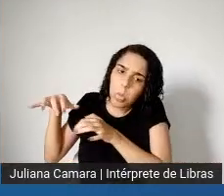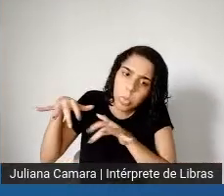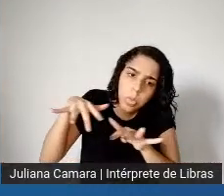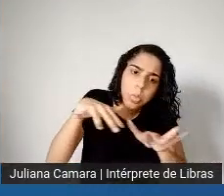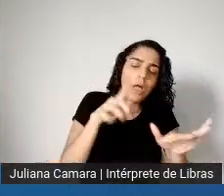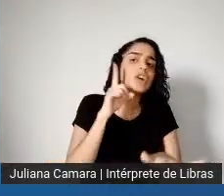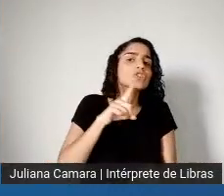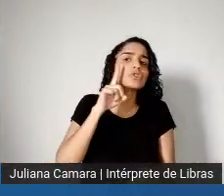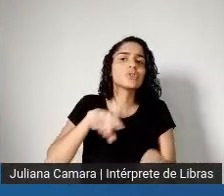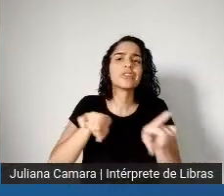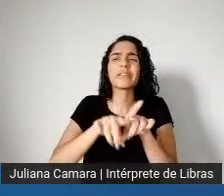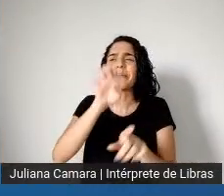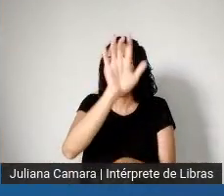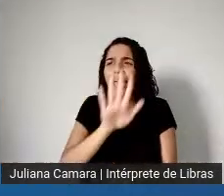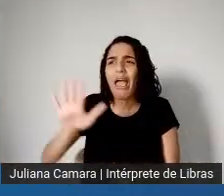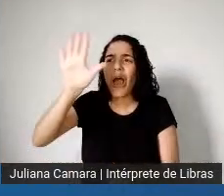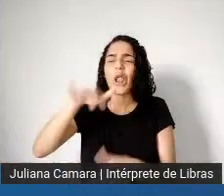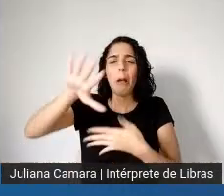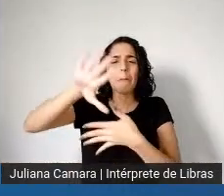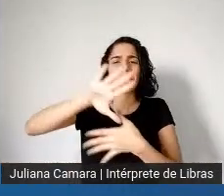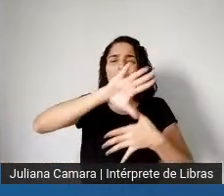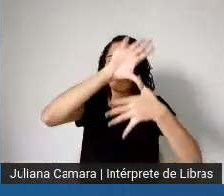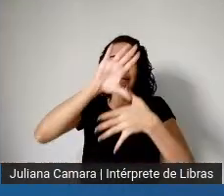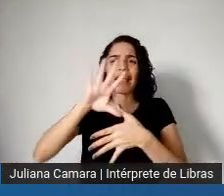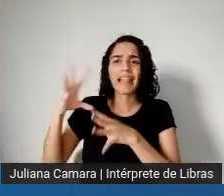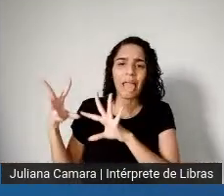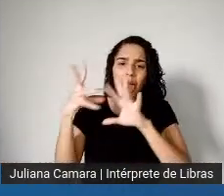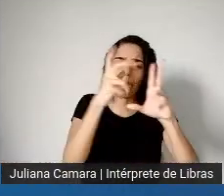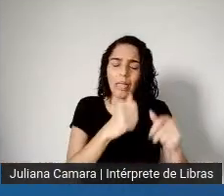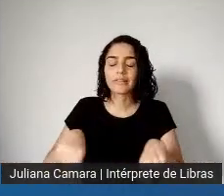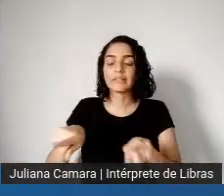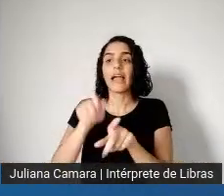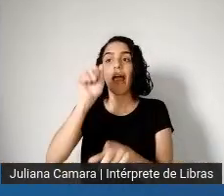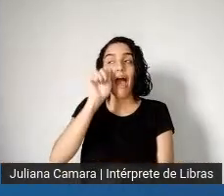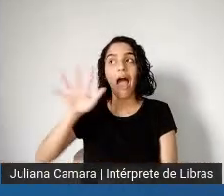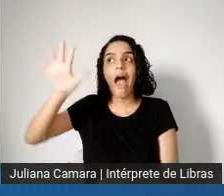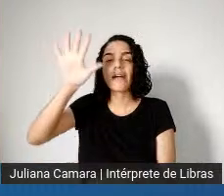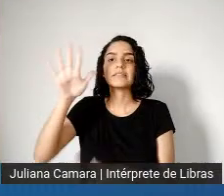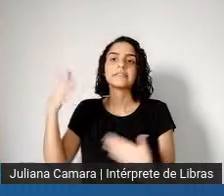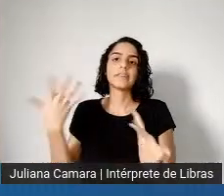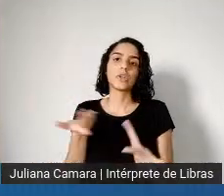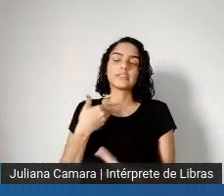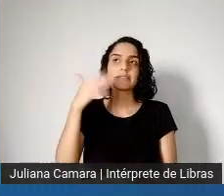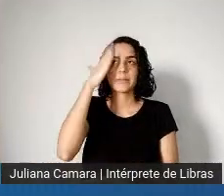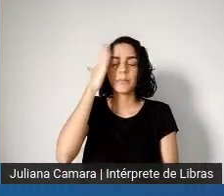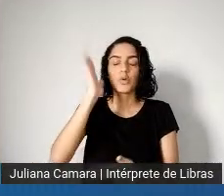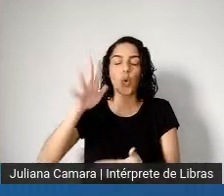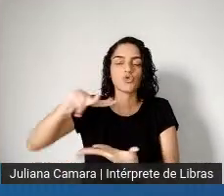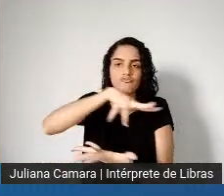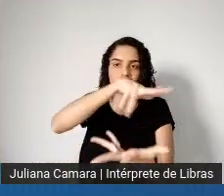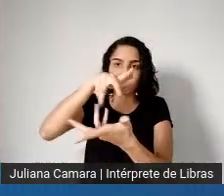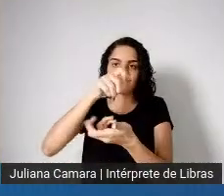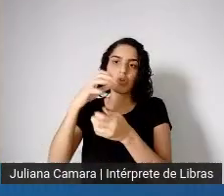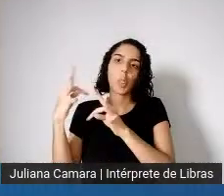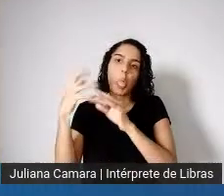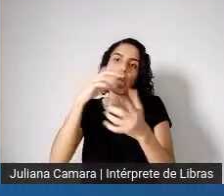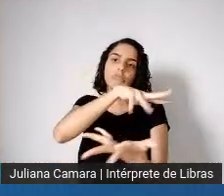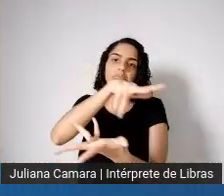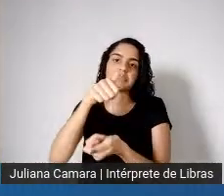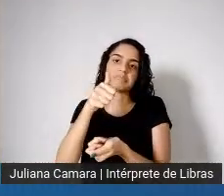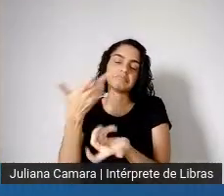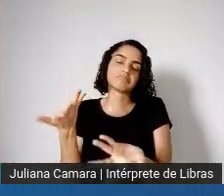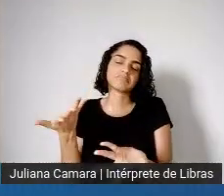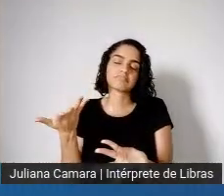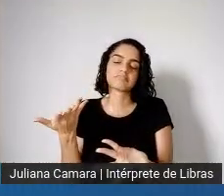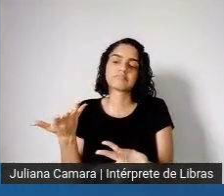América do Norte, América do Sul, no resto da Ásia, né, e hoje praticamente em todo o globo, né, em